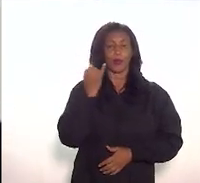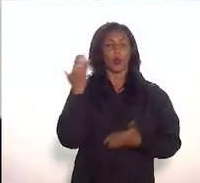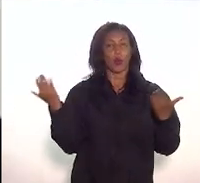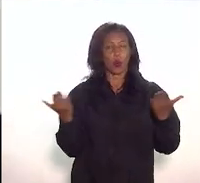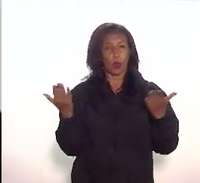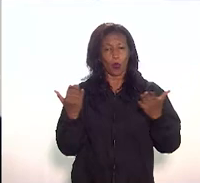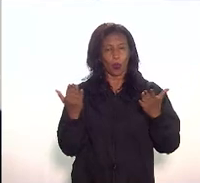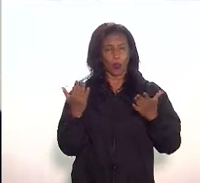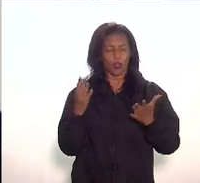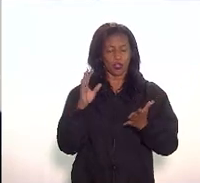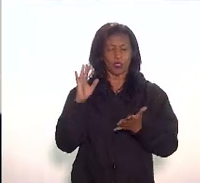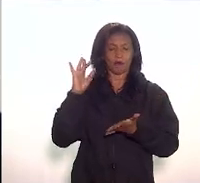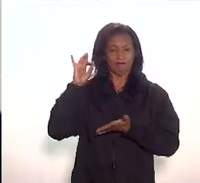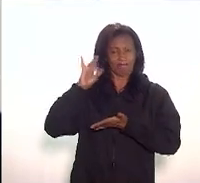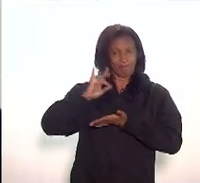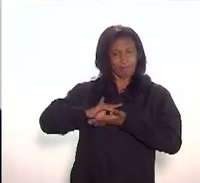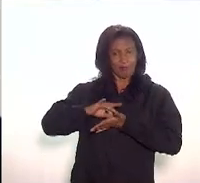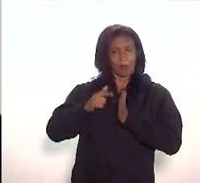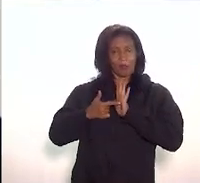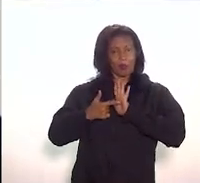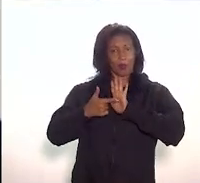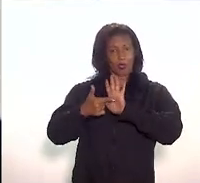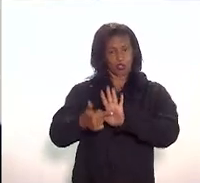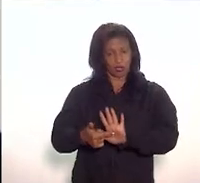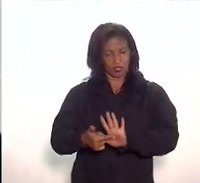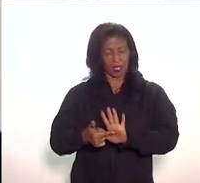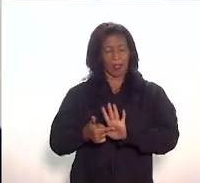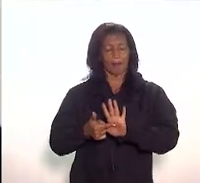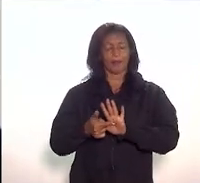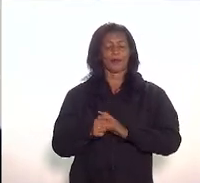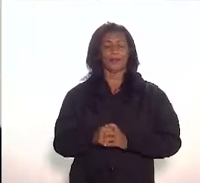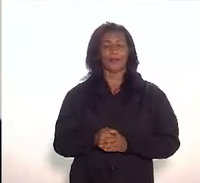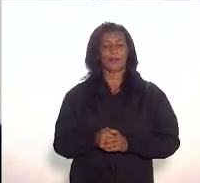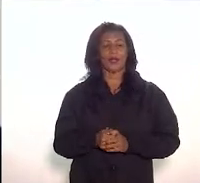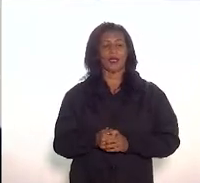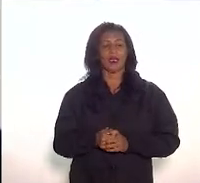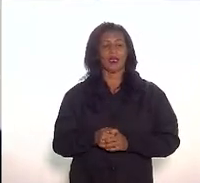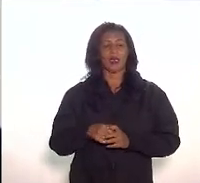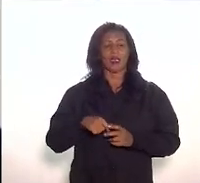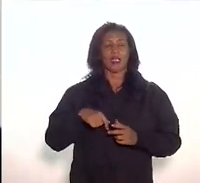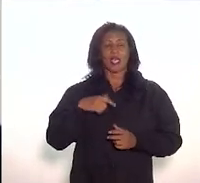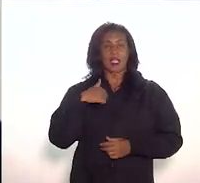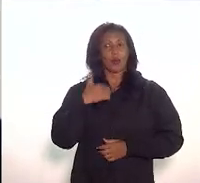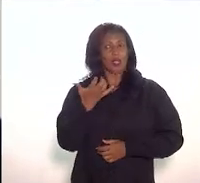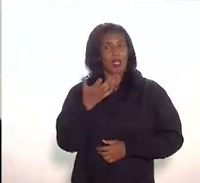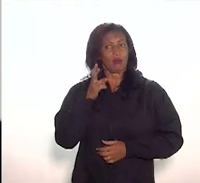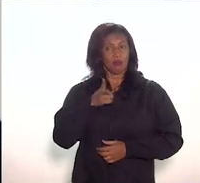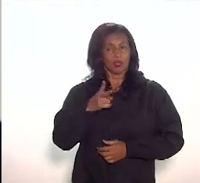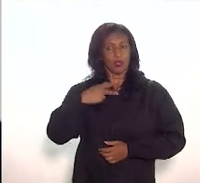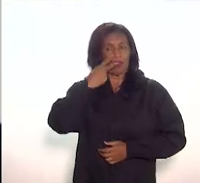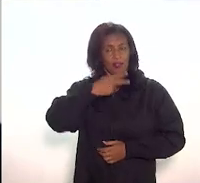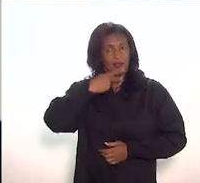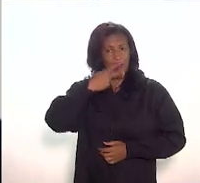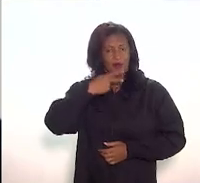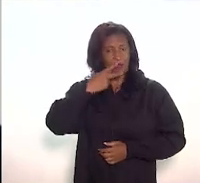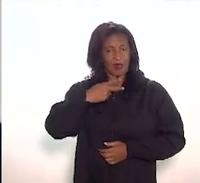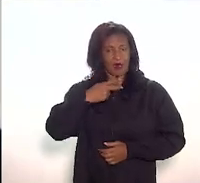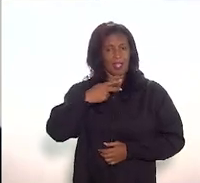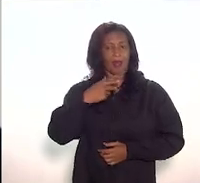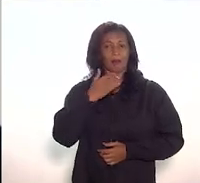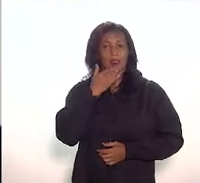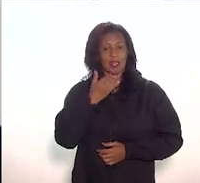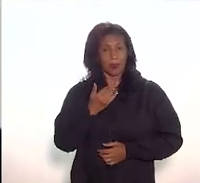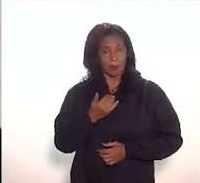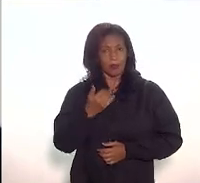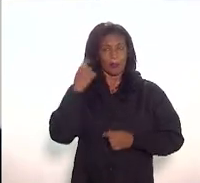eu, na verdade, gostaria até de ter essa fala depois e não ser a segunda pessoa a falar, mas eu boto essa